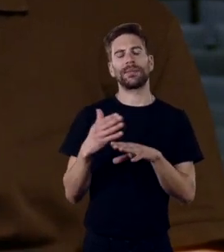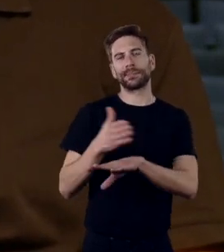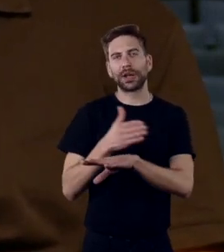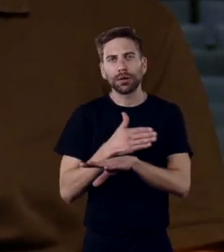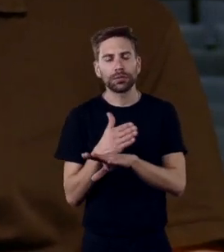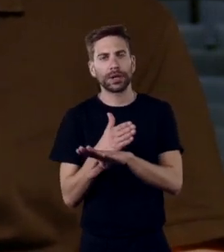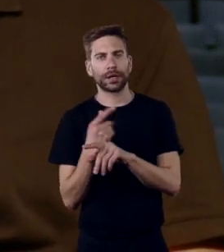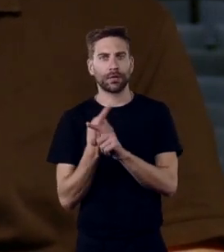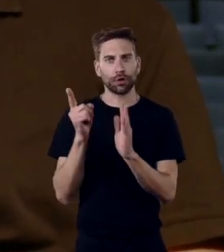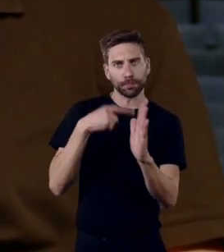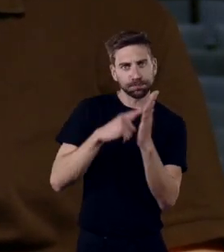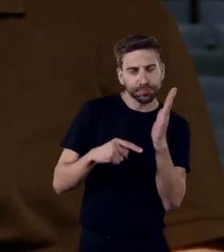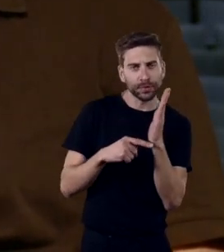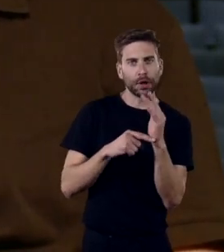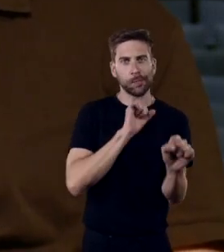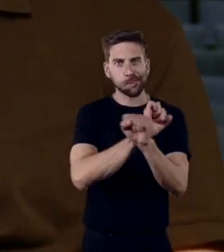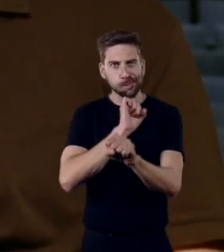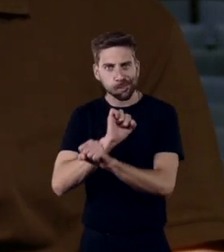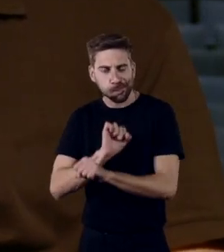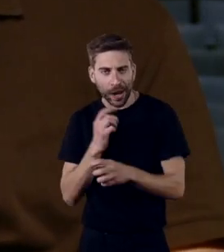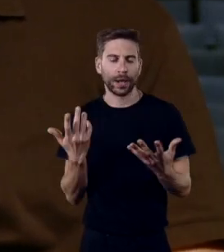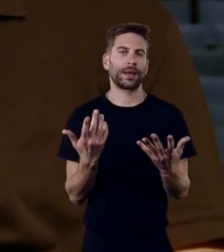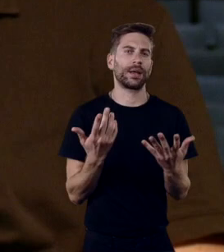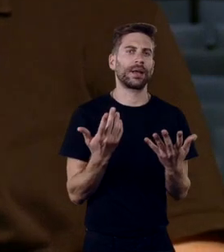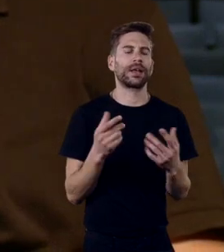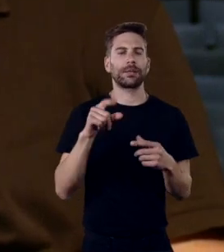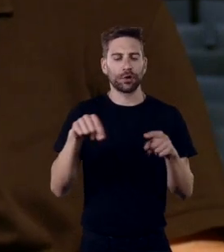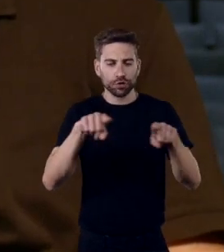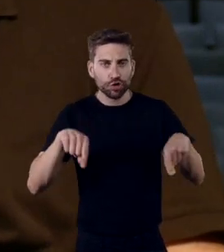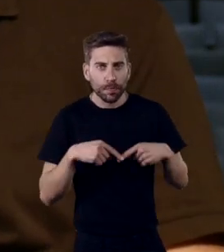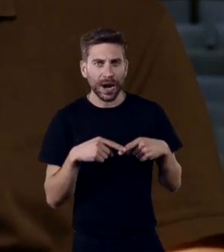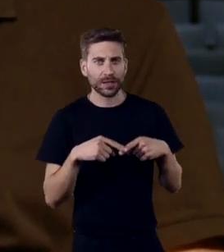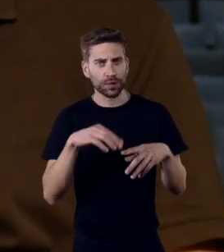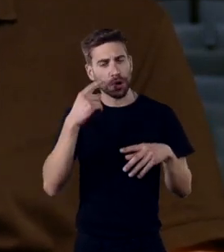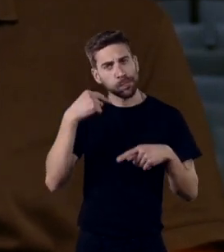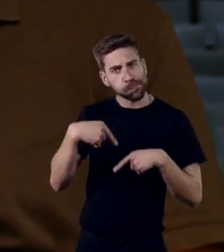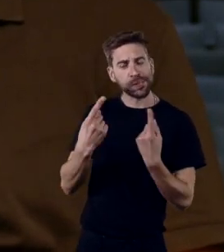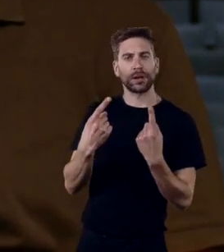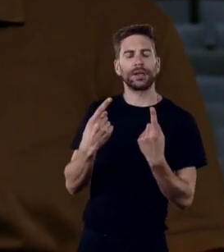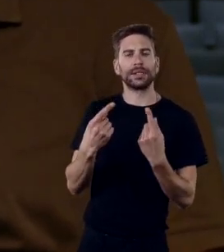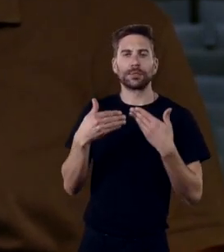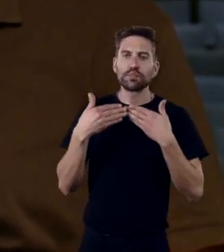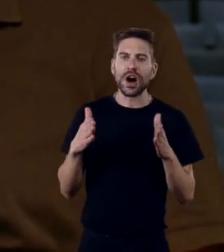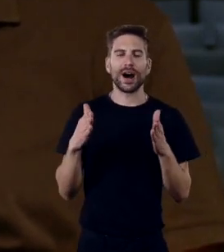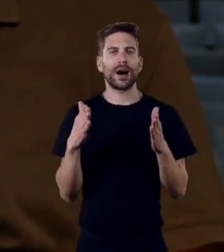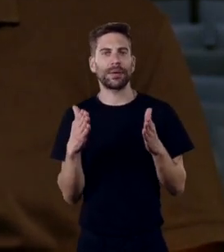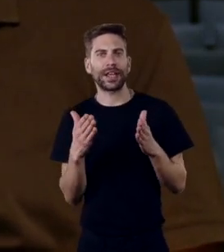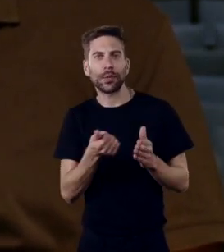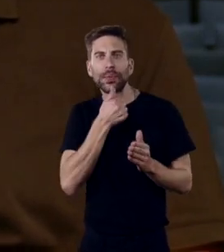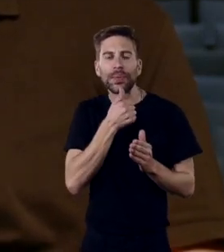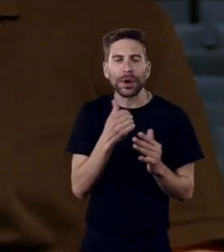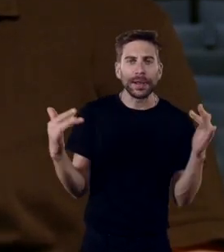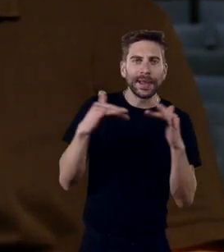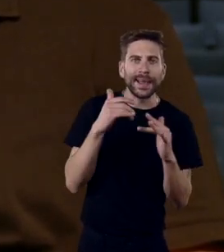onde a abertura de um espaço público a disponibilizar e para quem e como e sobre que circunstâncias era uma questão importante, o